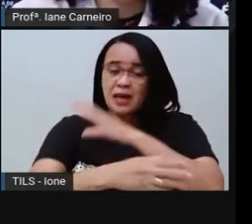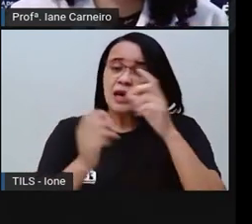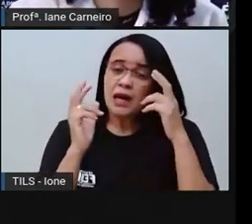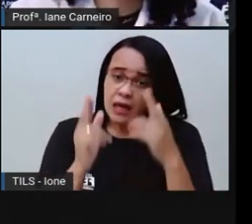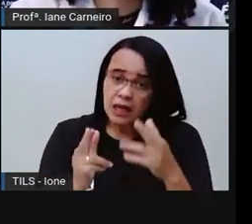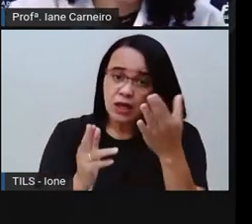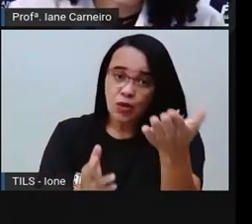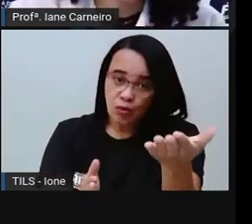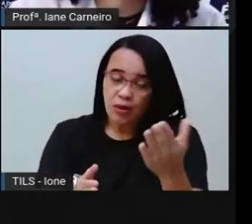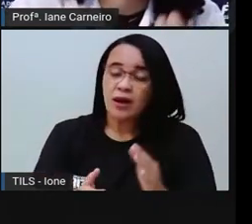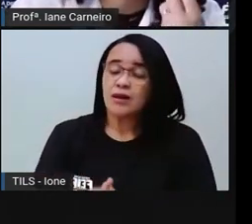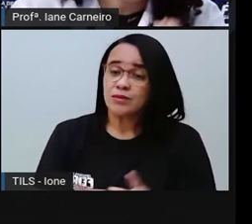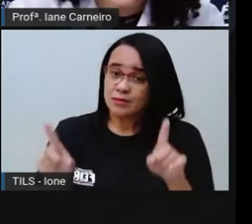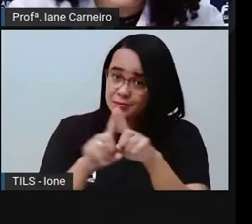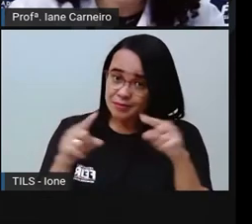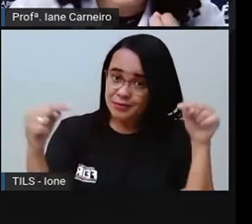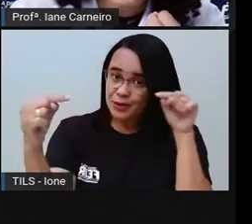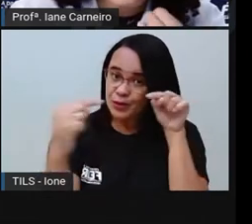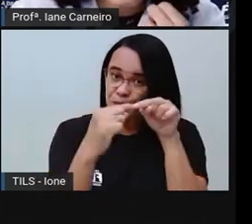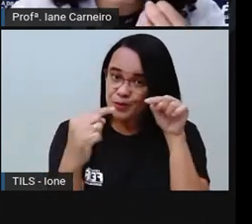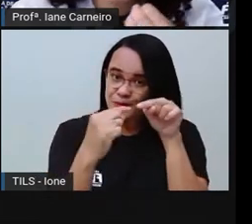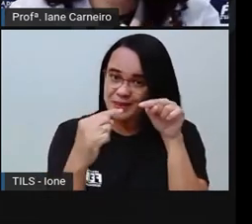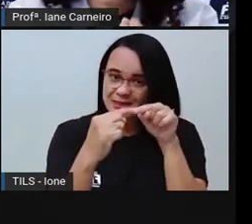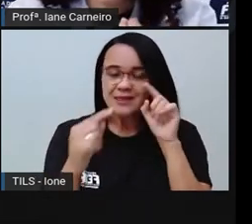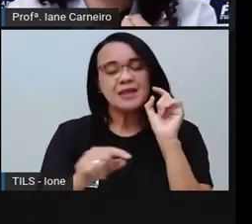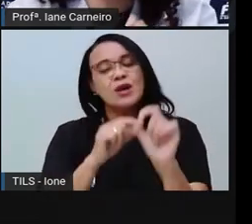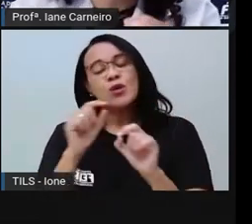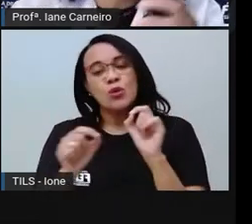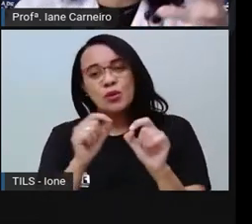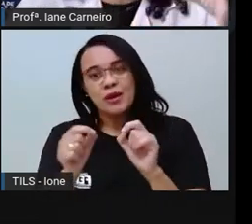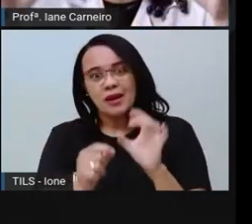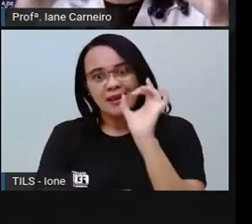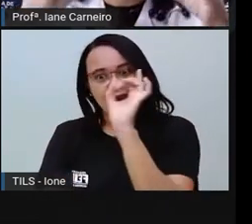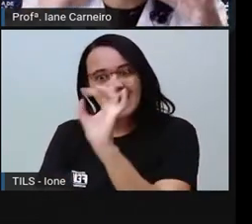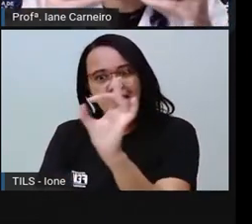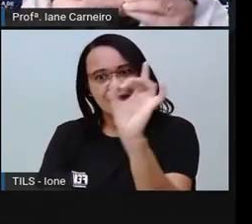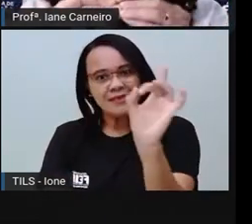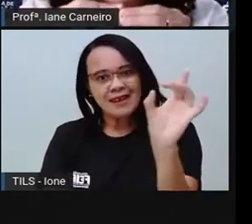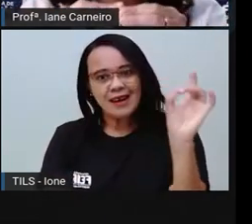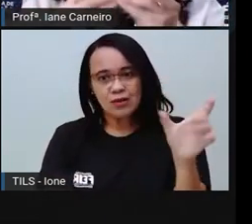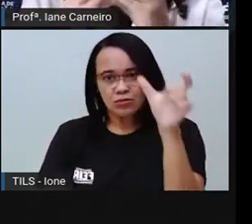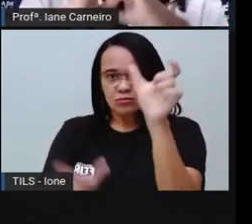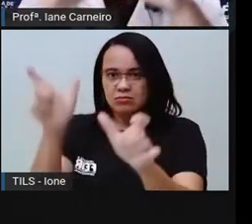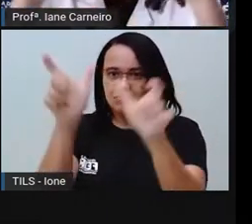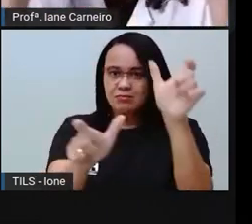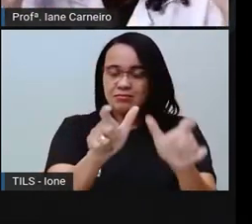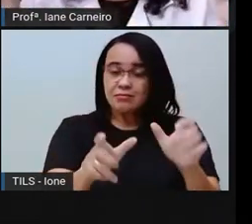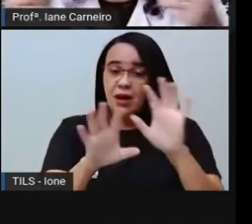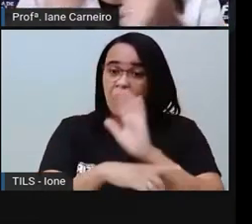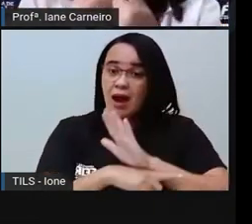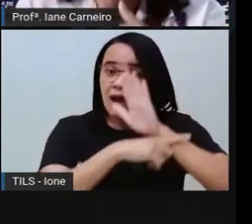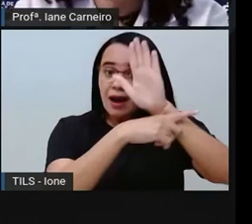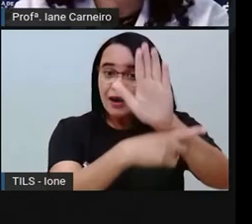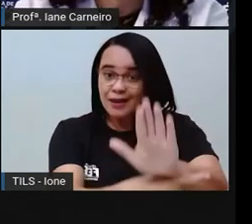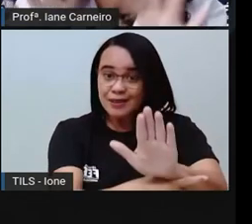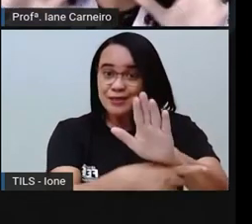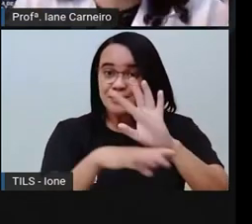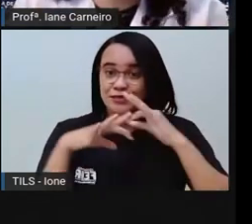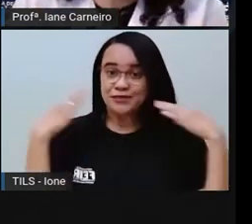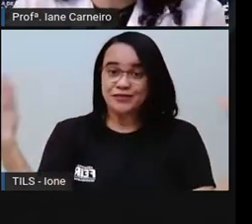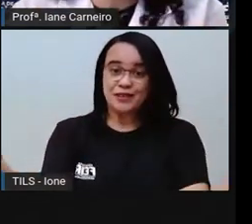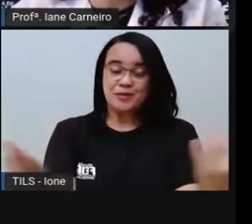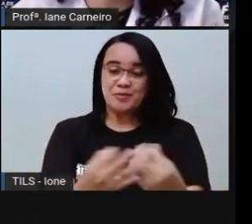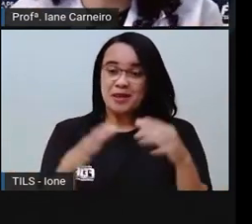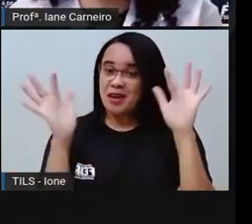aqui, ó, também remete a essa ideia de que, se cada um, né, fizer a sua parte, no final vai ficar bem bacana pra